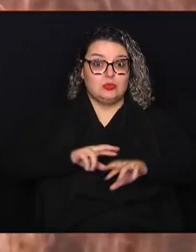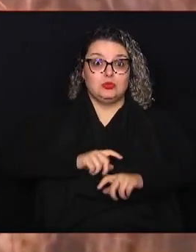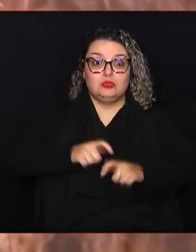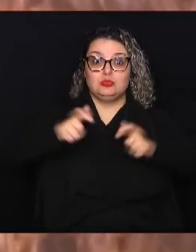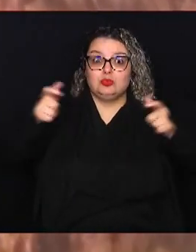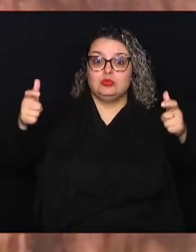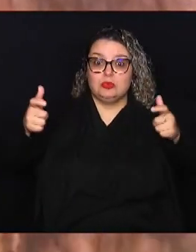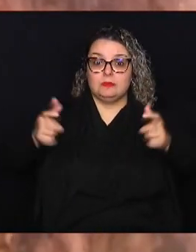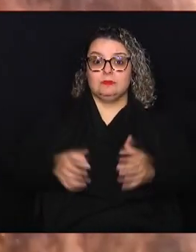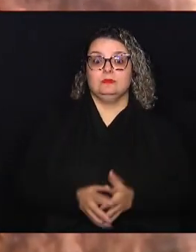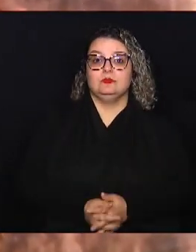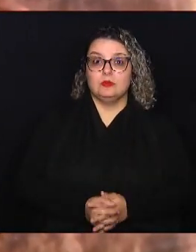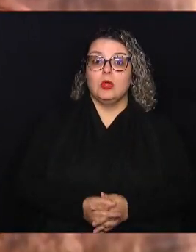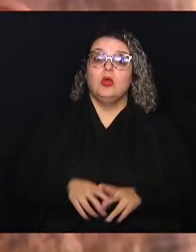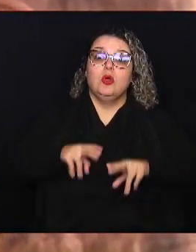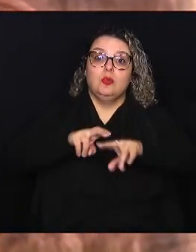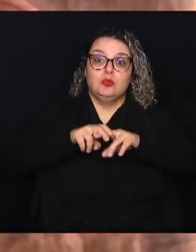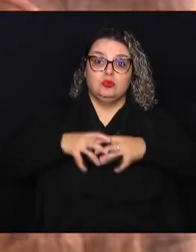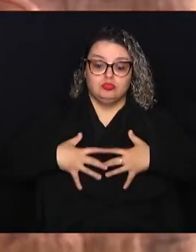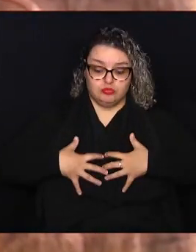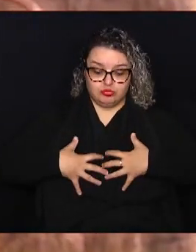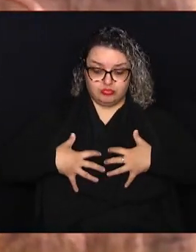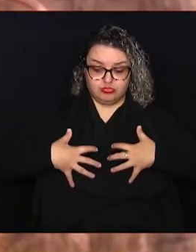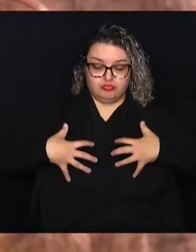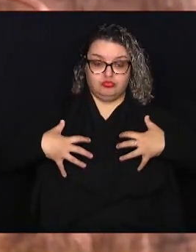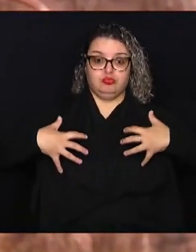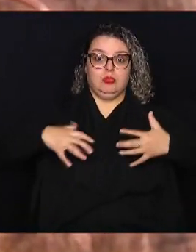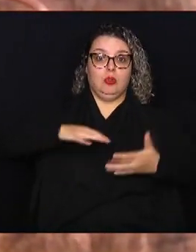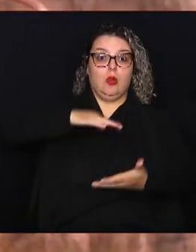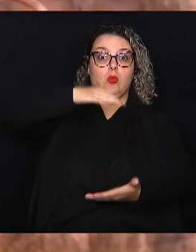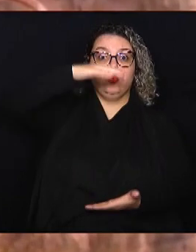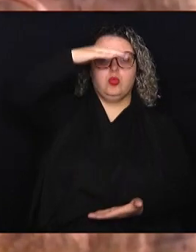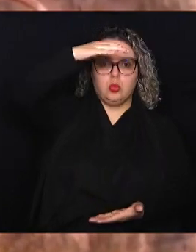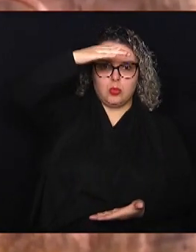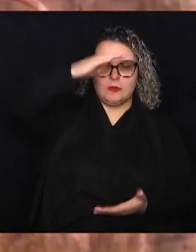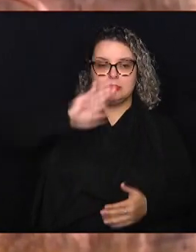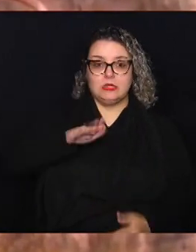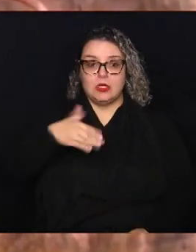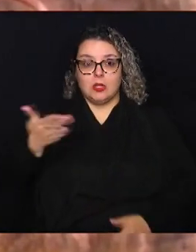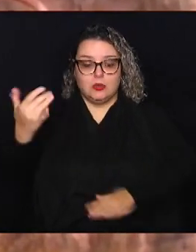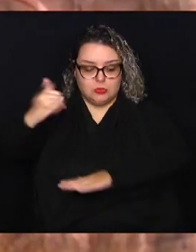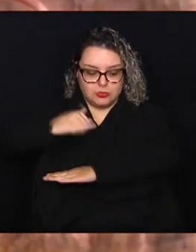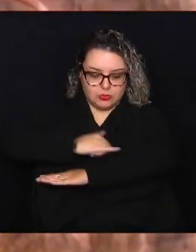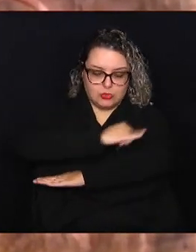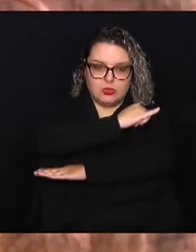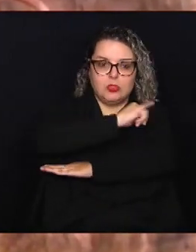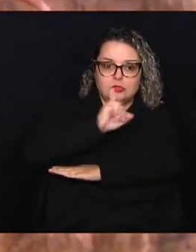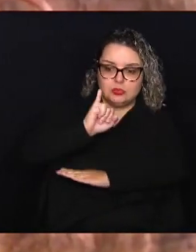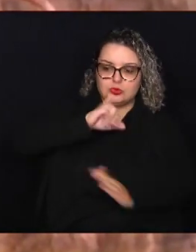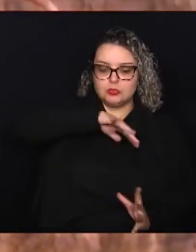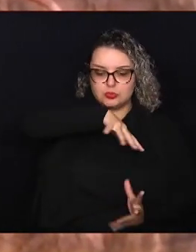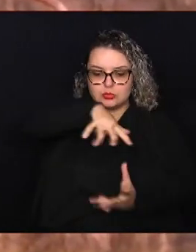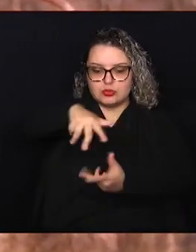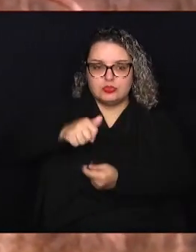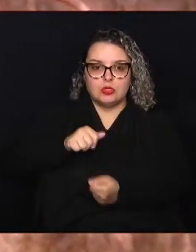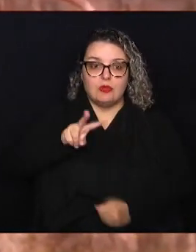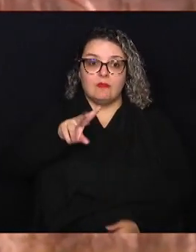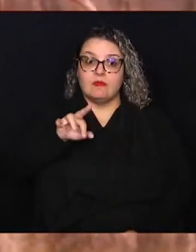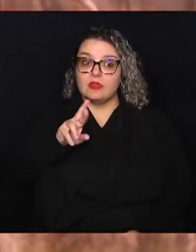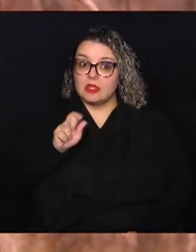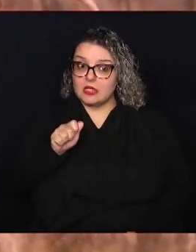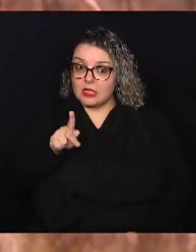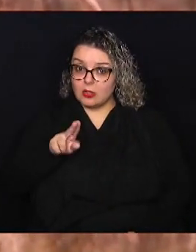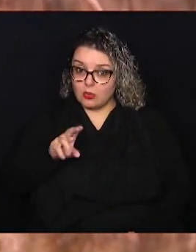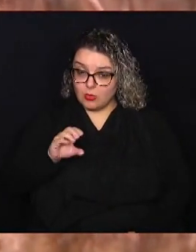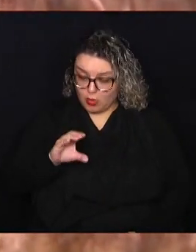grande. Por isso, esse pulmão gigante está aqui na área externa do Aeroporto Internacional de Viracopos, justamente